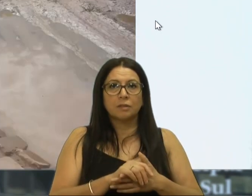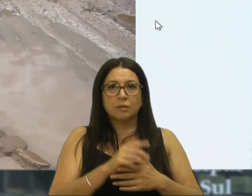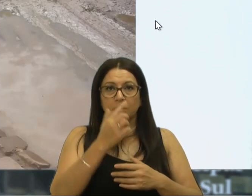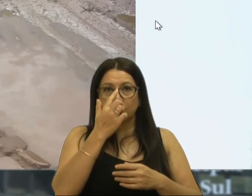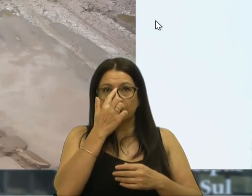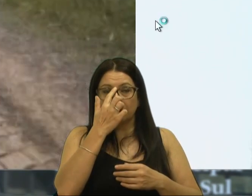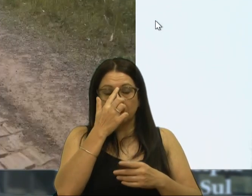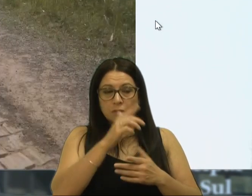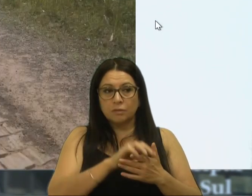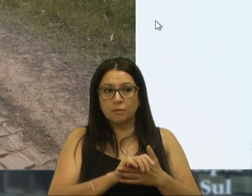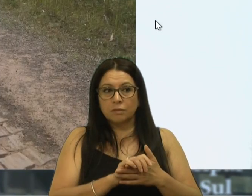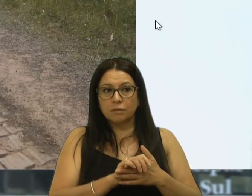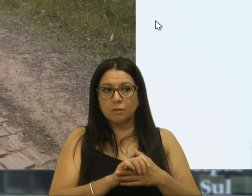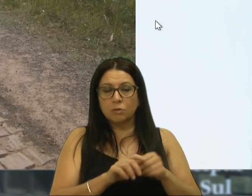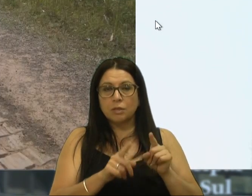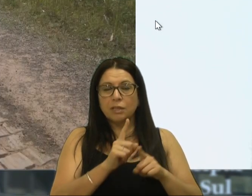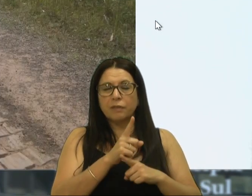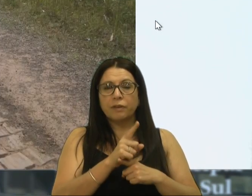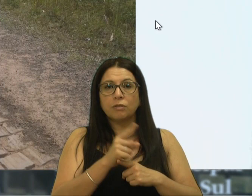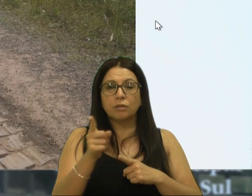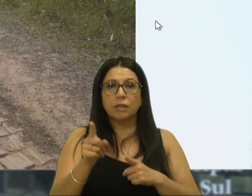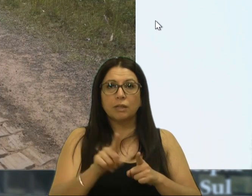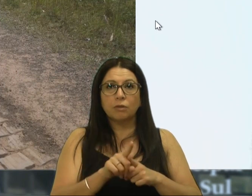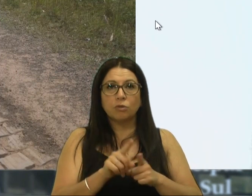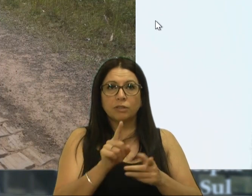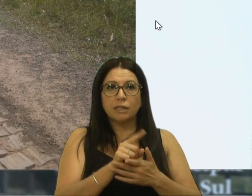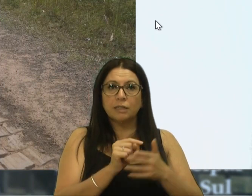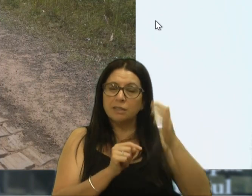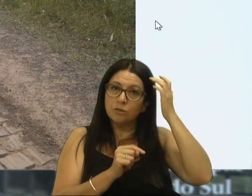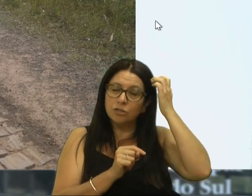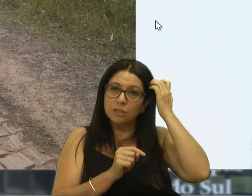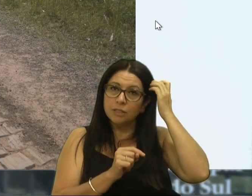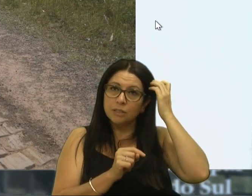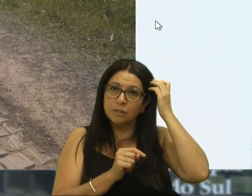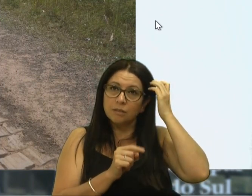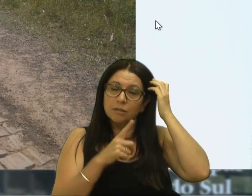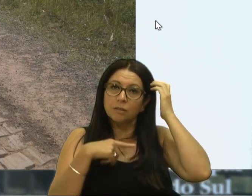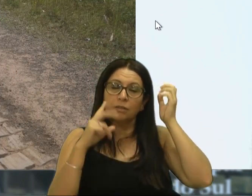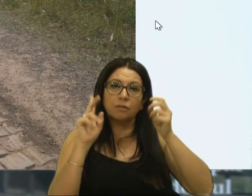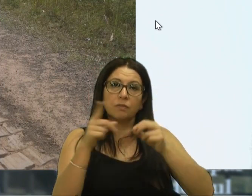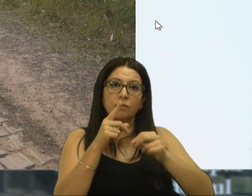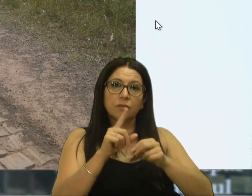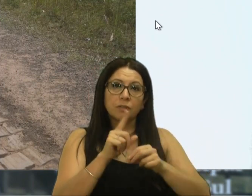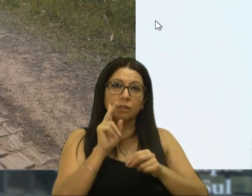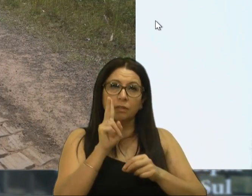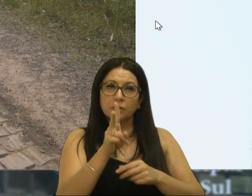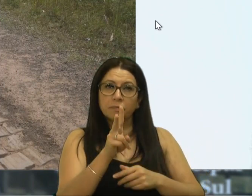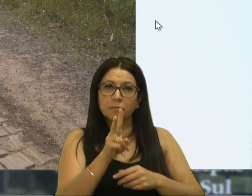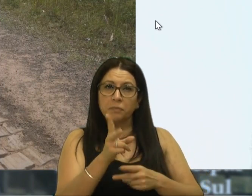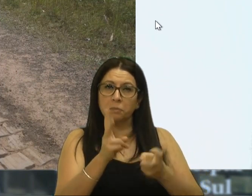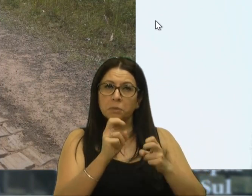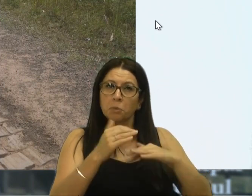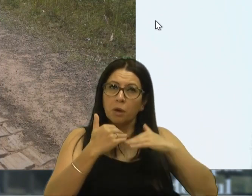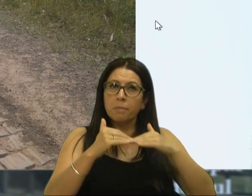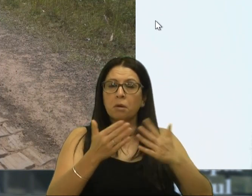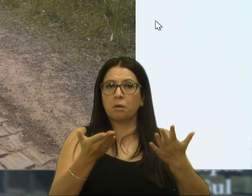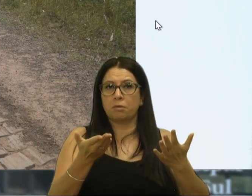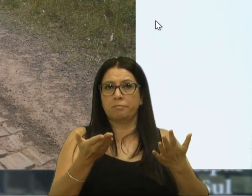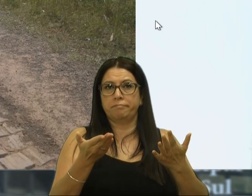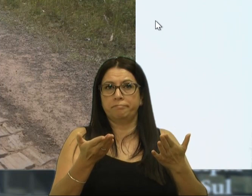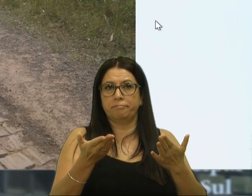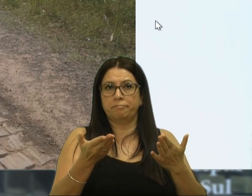produção, como outros caminhões que vêm de fora, que abastecem, que têm que fazer o retorno e enfrentam, percebam ali, caretas,